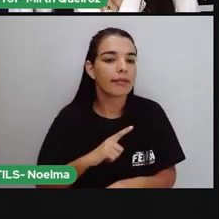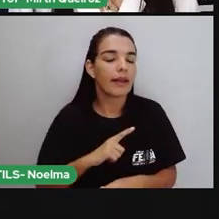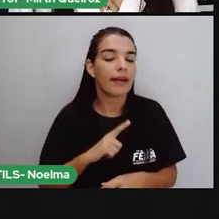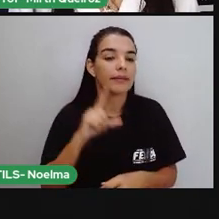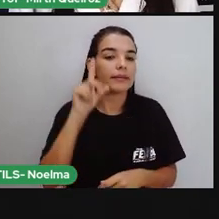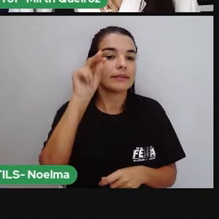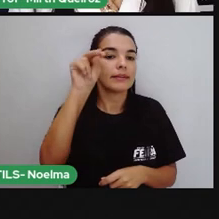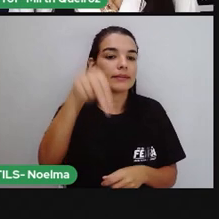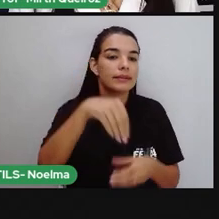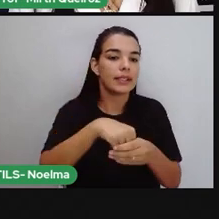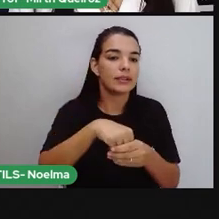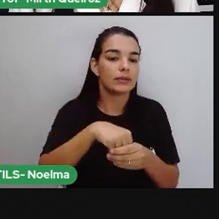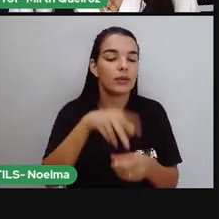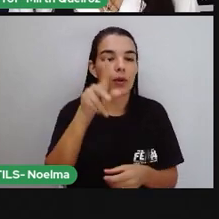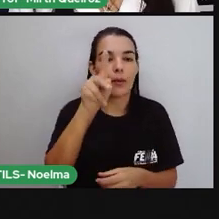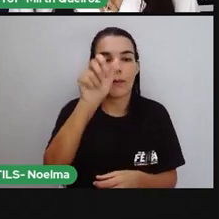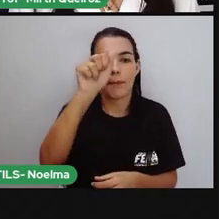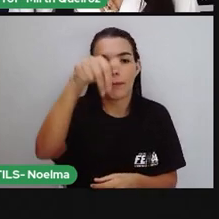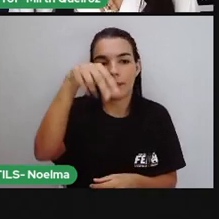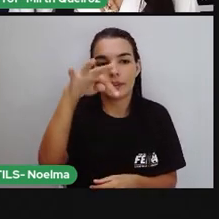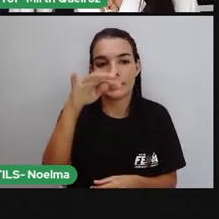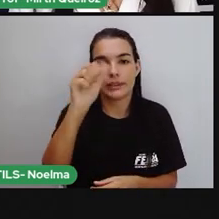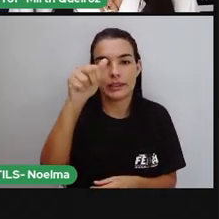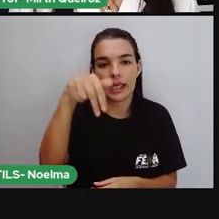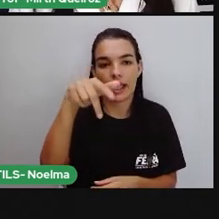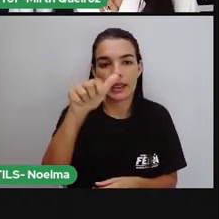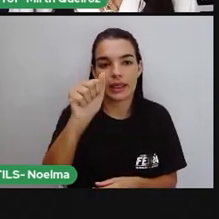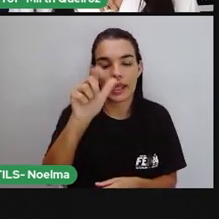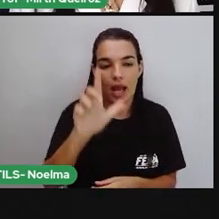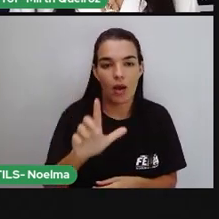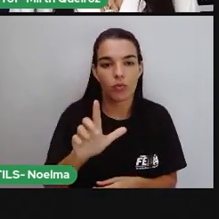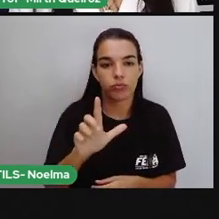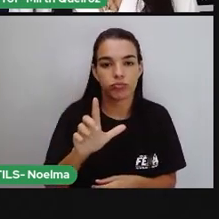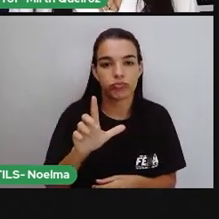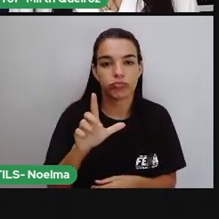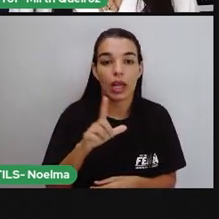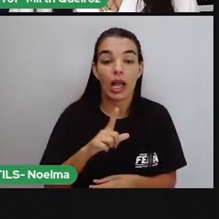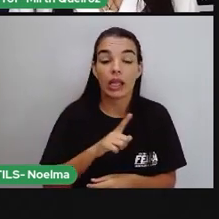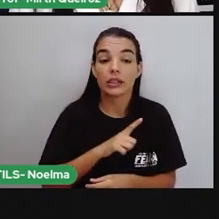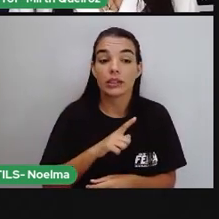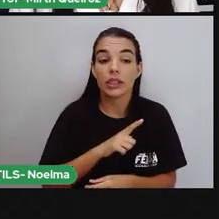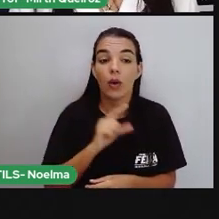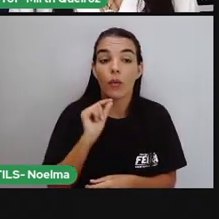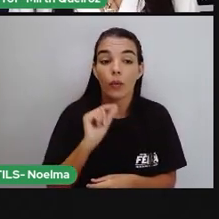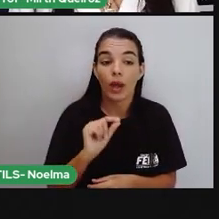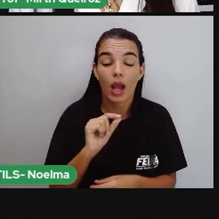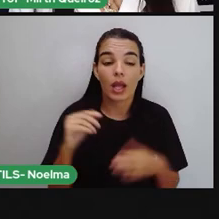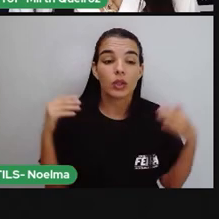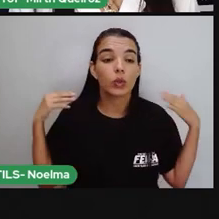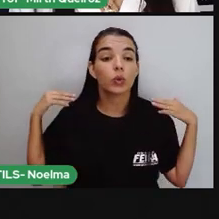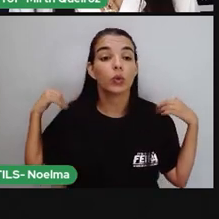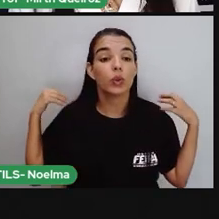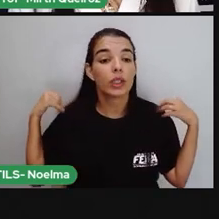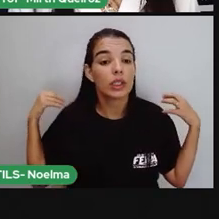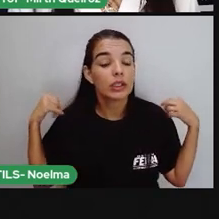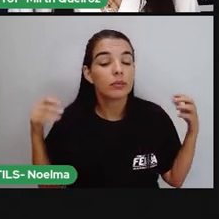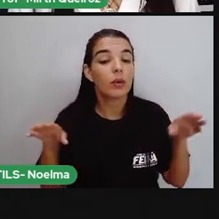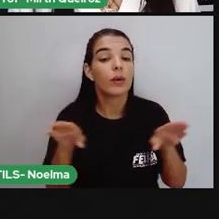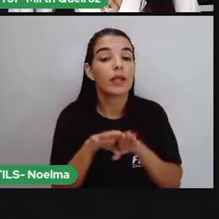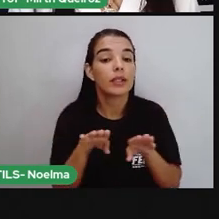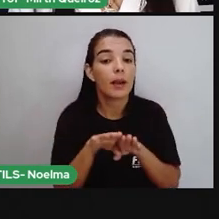gira em torno das atividades pesqueiras e do turismo, que a pródata tinha feito para você anteriormente.